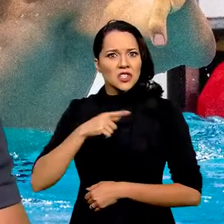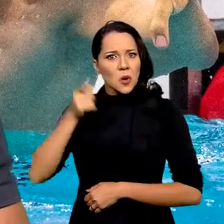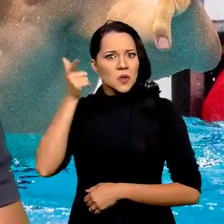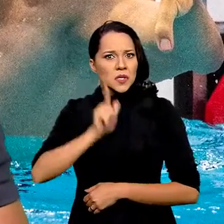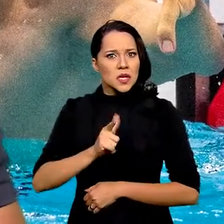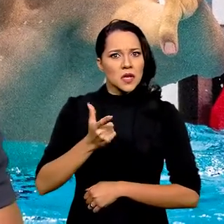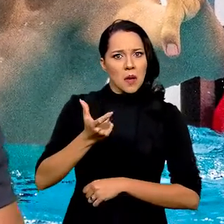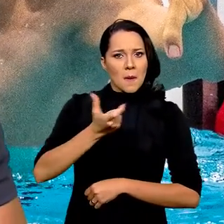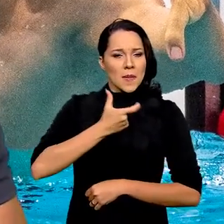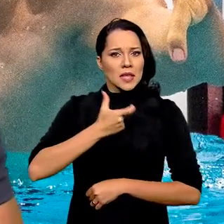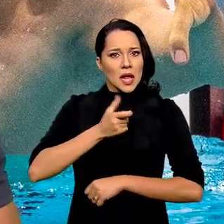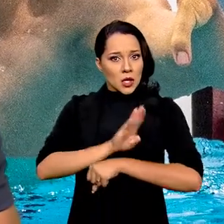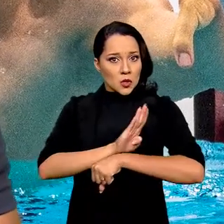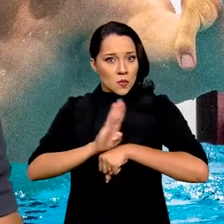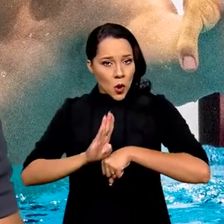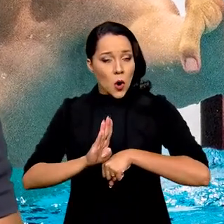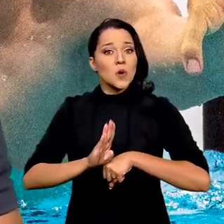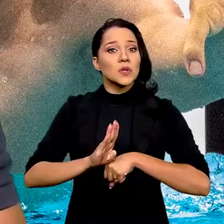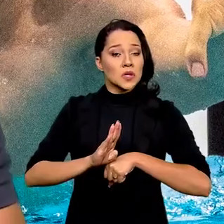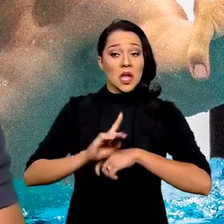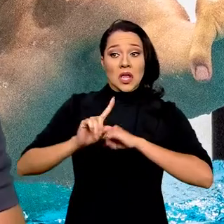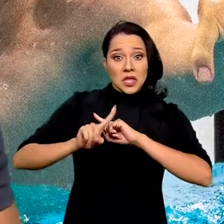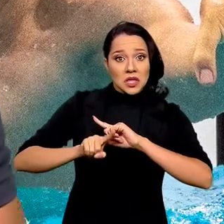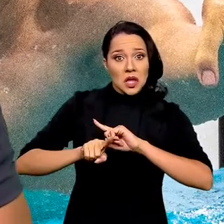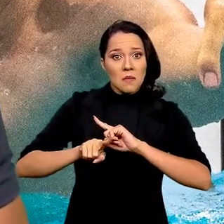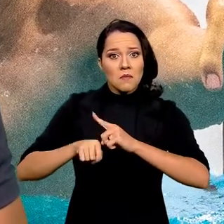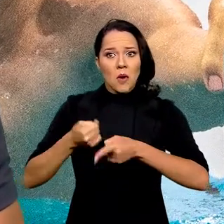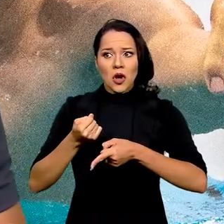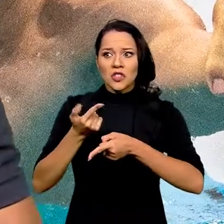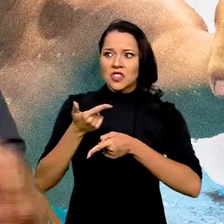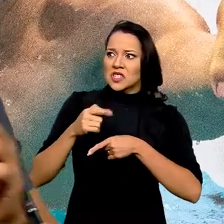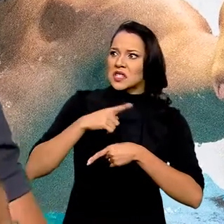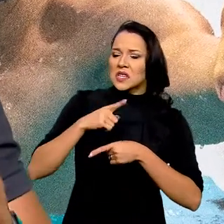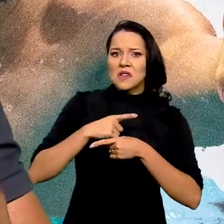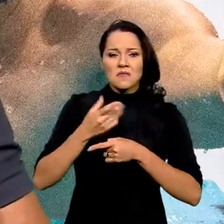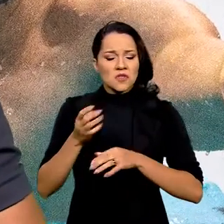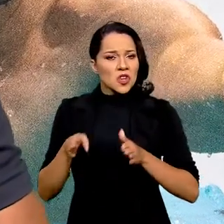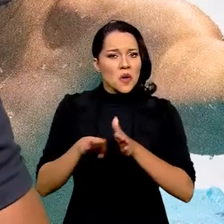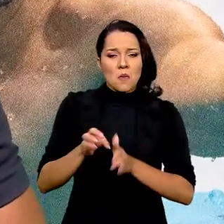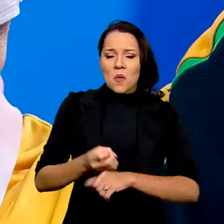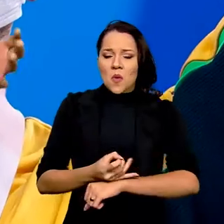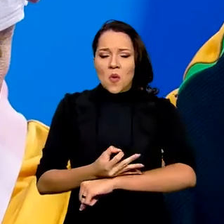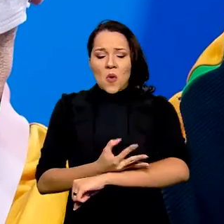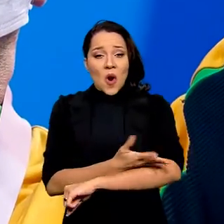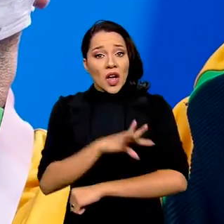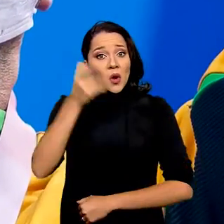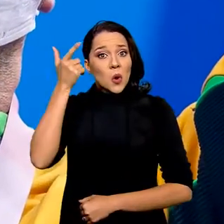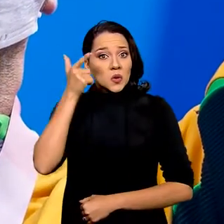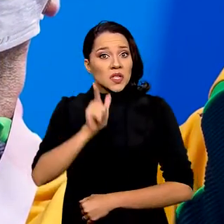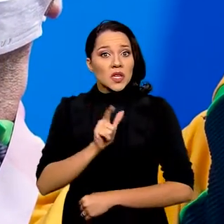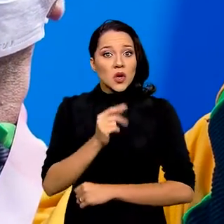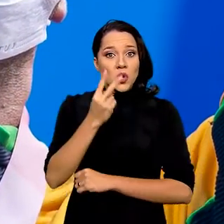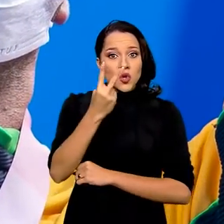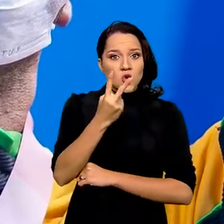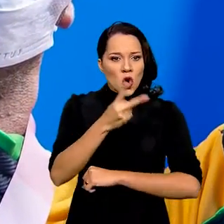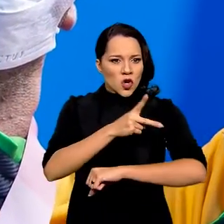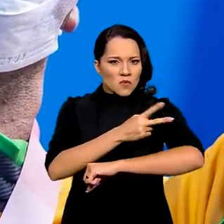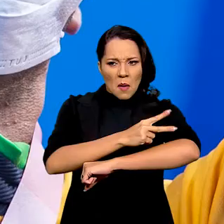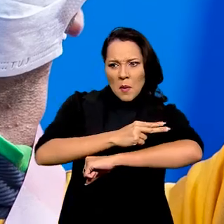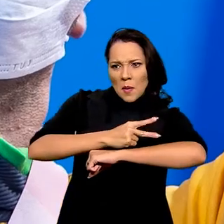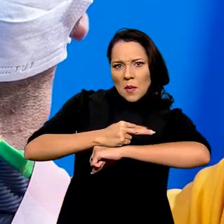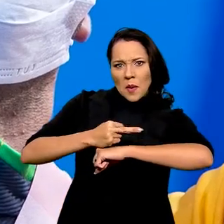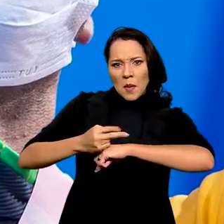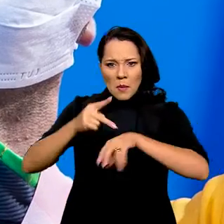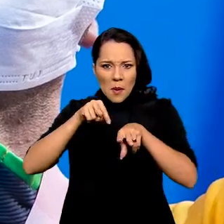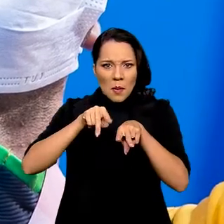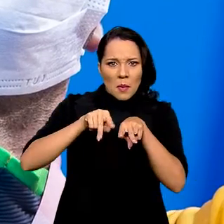tinha ganhado uma medalha de bronze nos 100 metros livres, depois de fazer uma chegada emocionante. Ele conseguiu passar 2 adversários